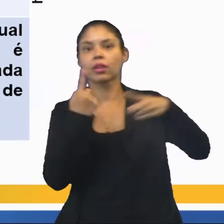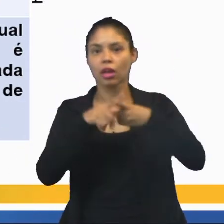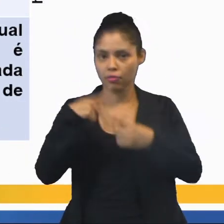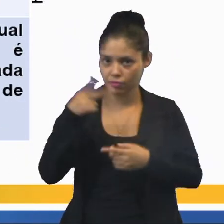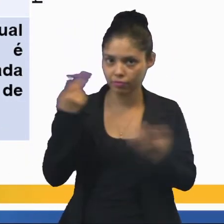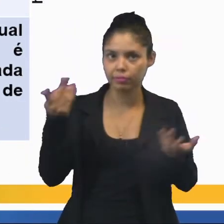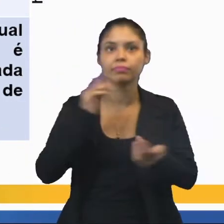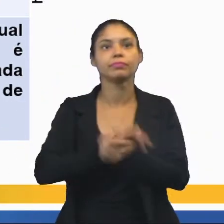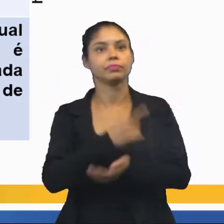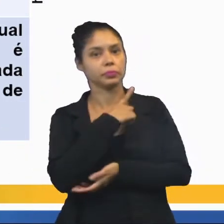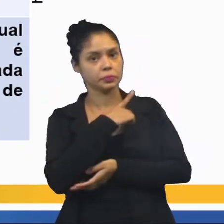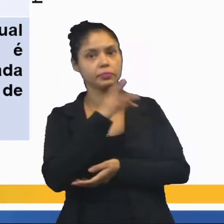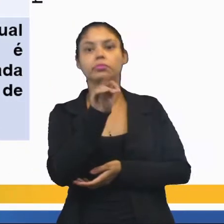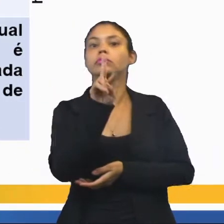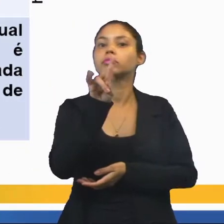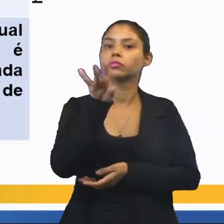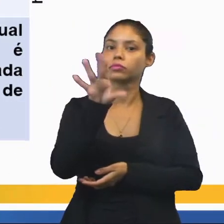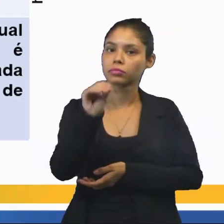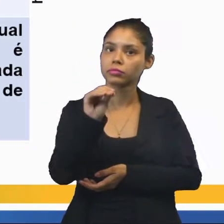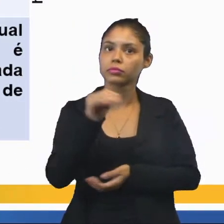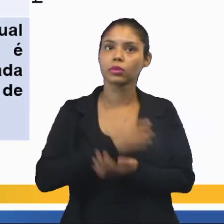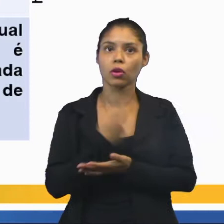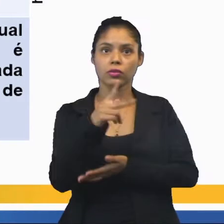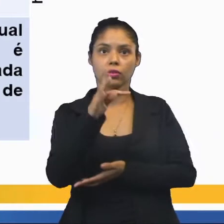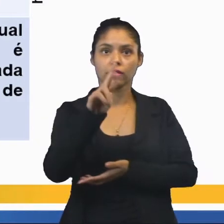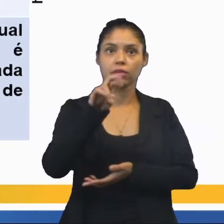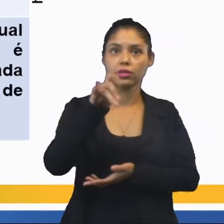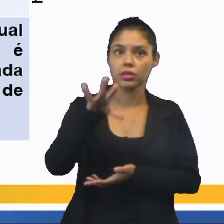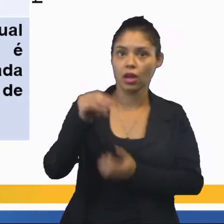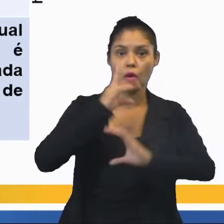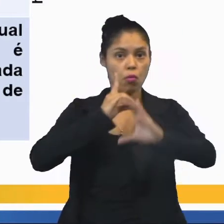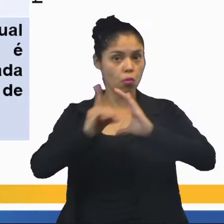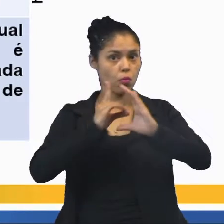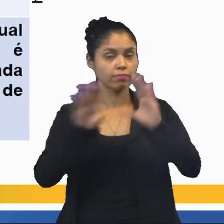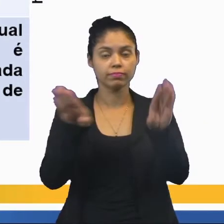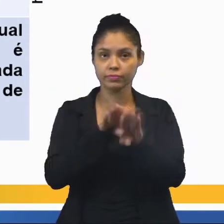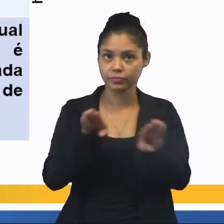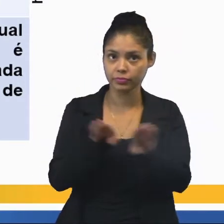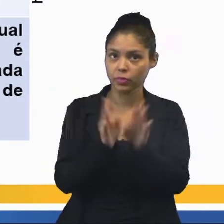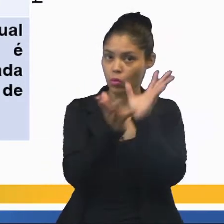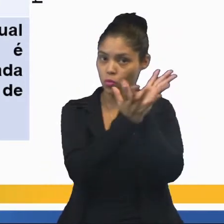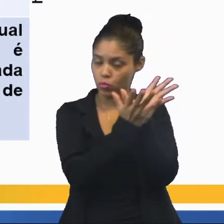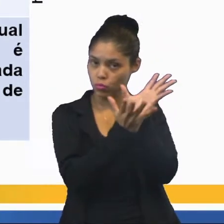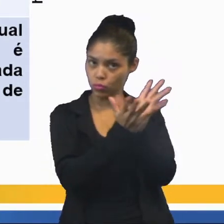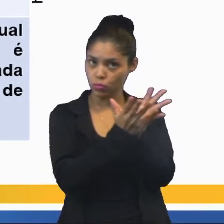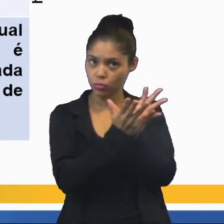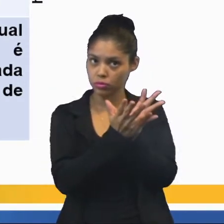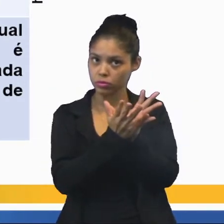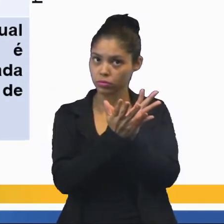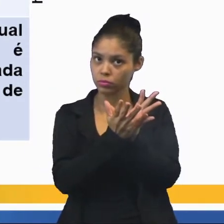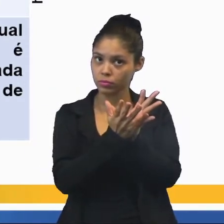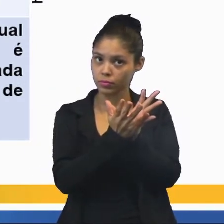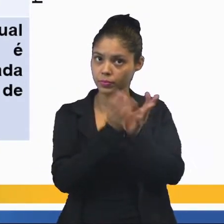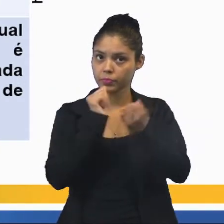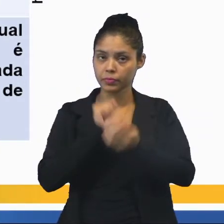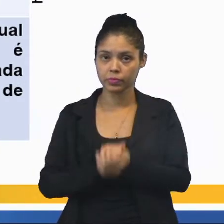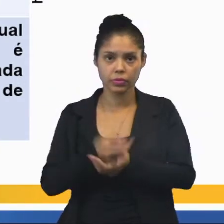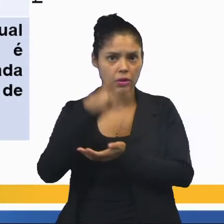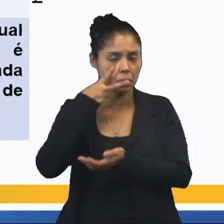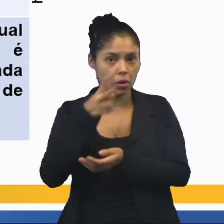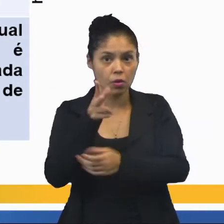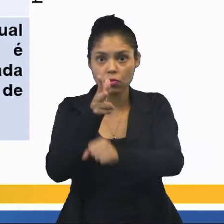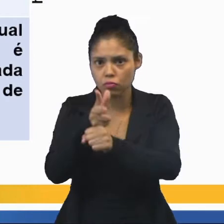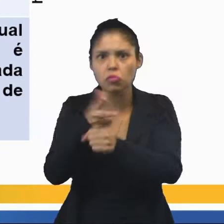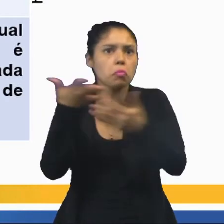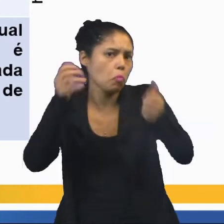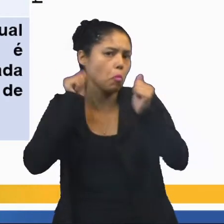as religiões têm as suas divindades, o seu transcendente. O culto é então esse conjunto de atitudes. Você pode até filmar